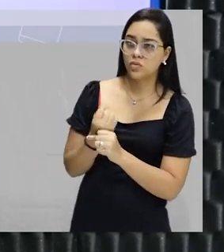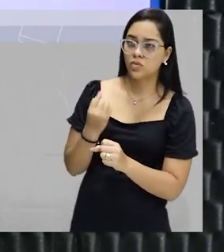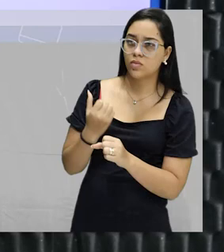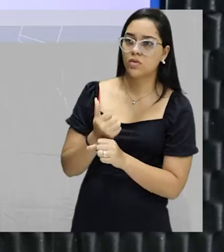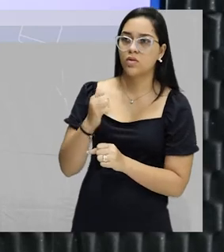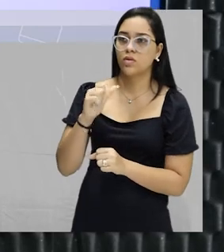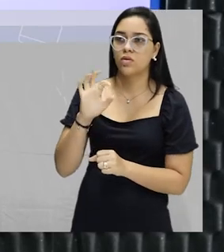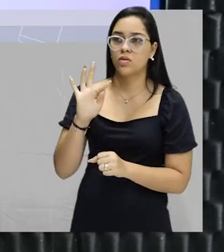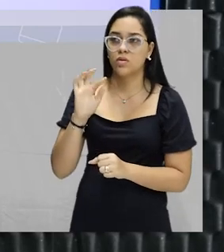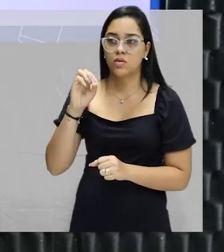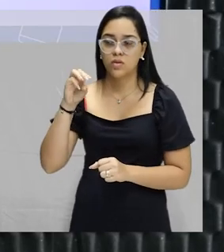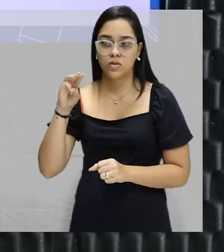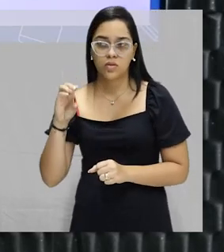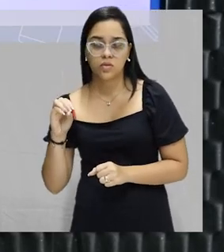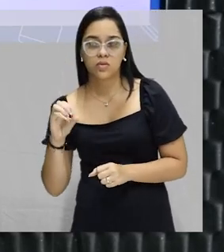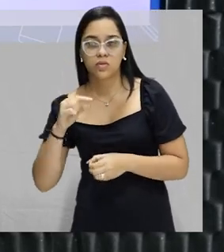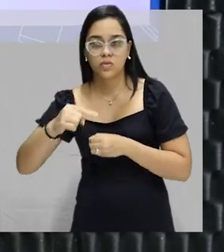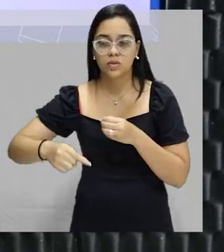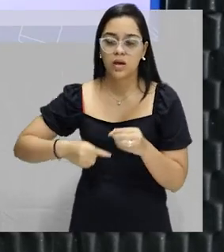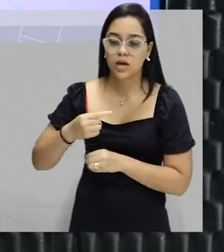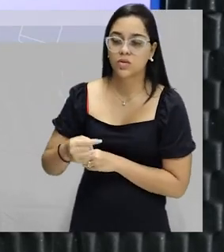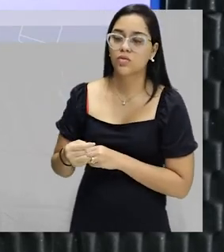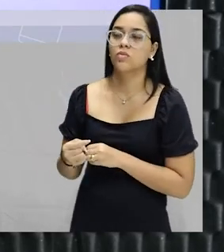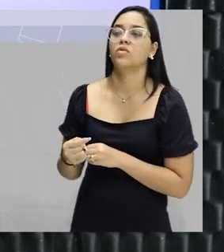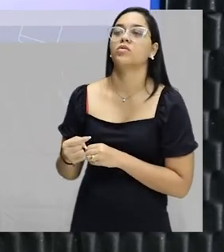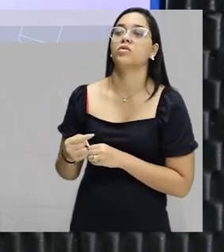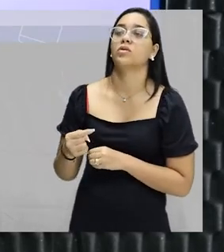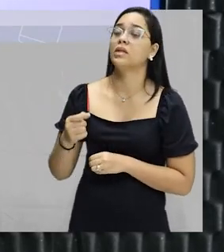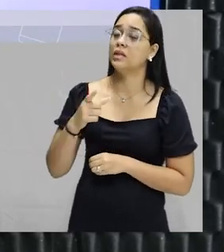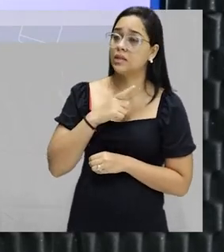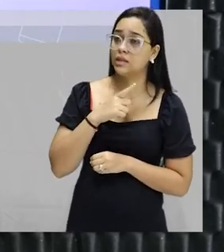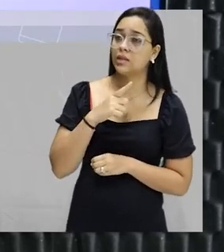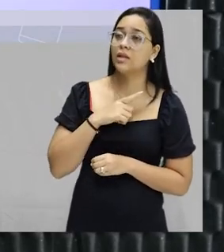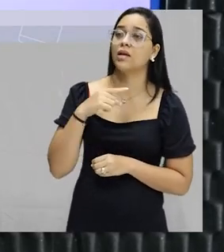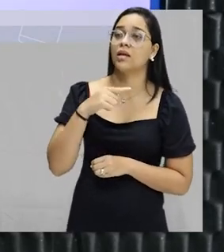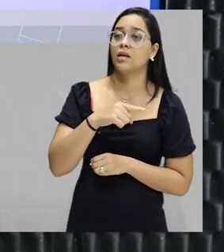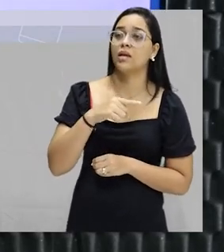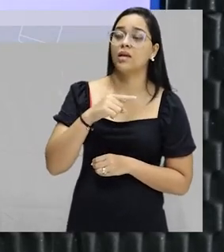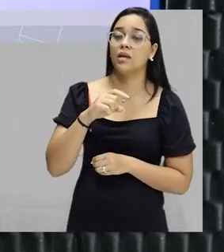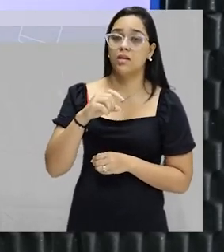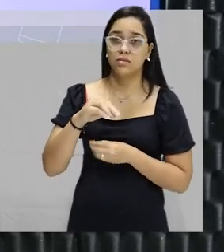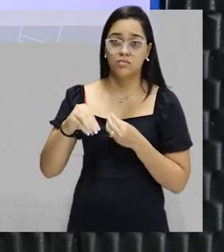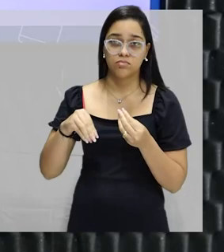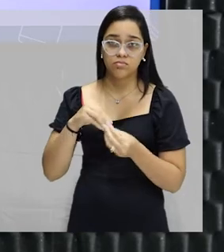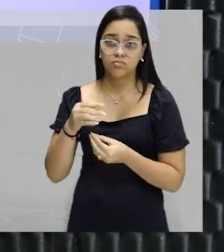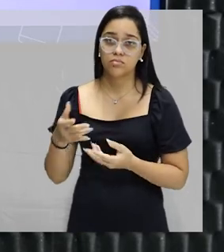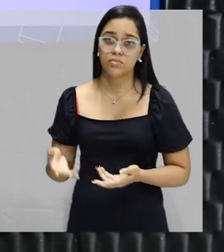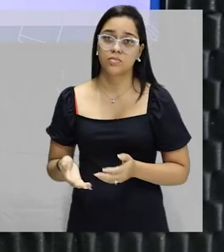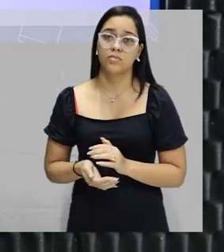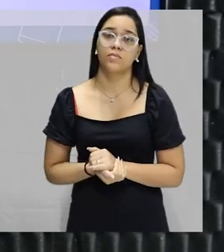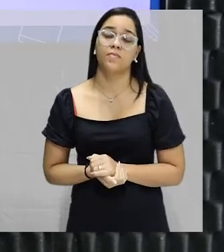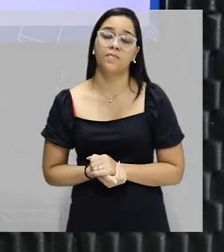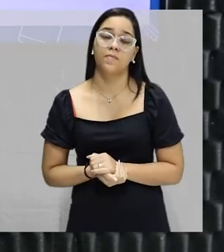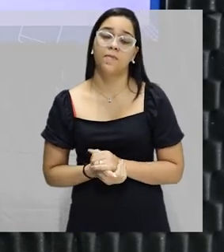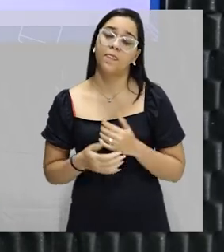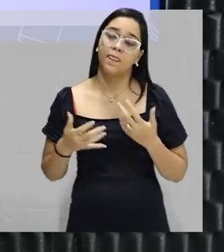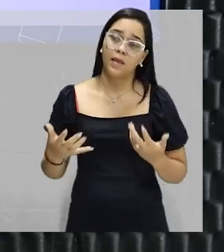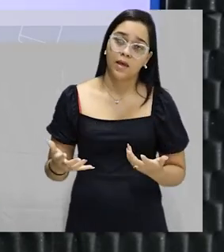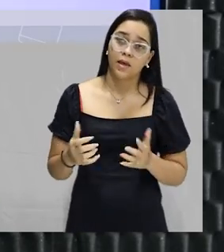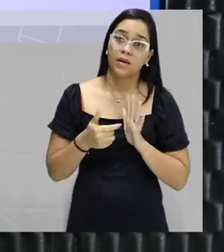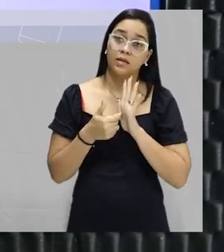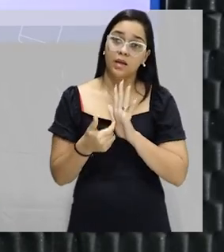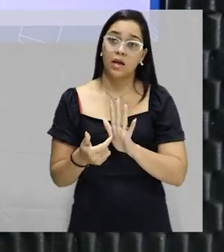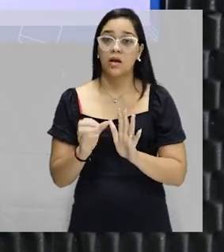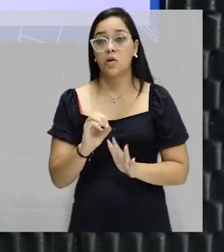átomos, né, as massas atômicas dos átomos que compõem aquela substância. Ora, uma questão fornece,